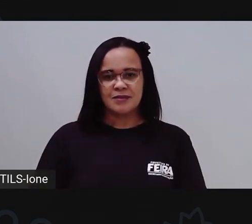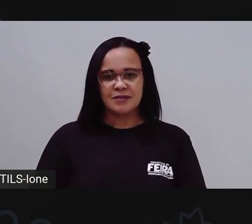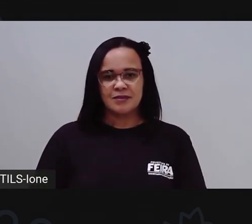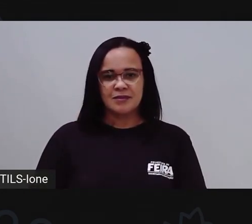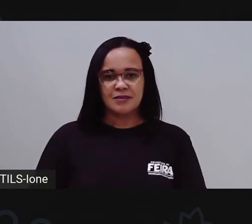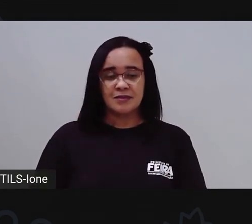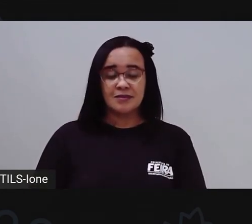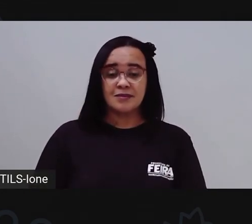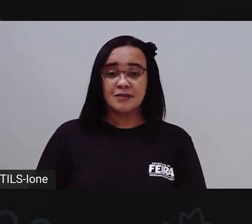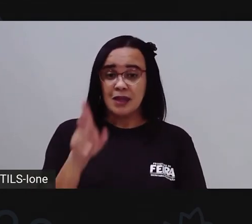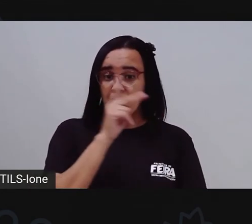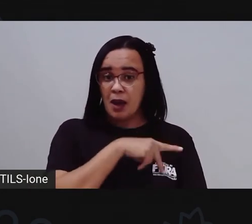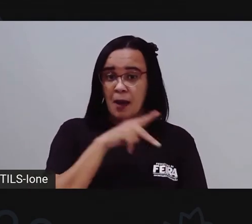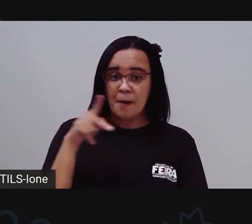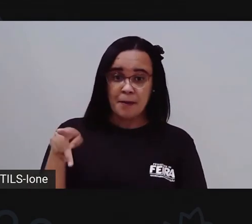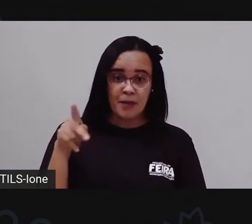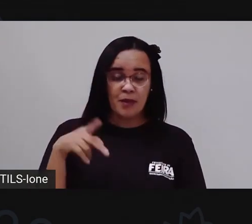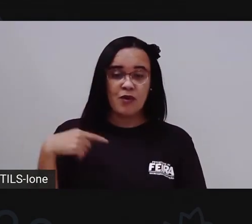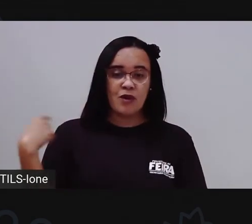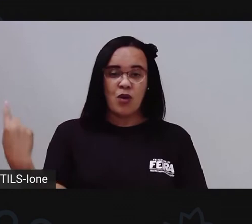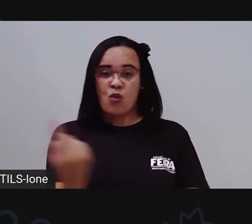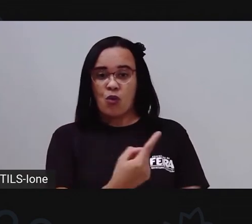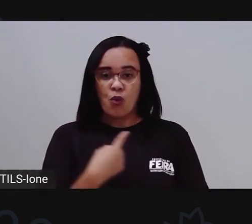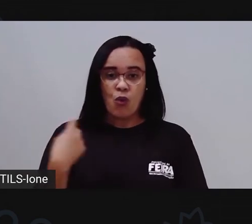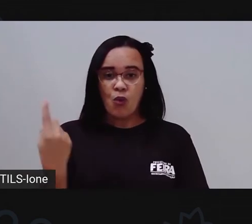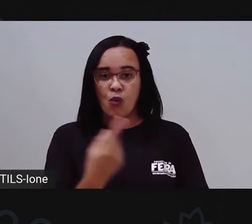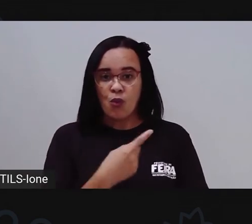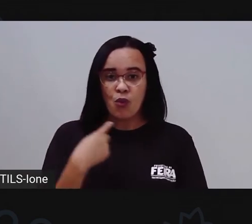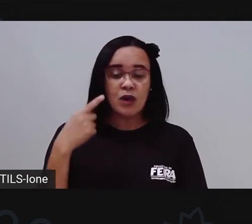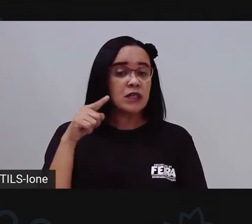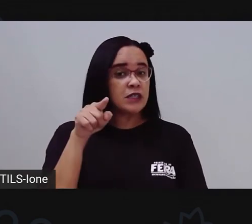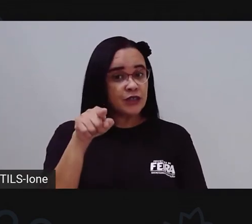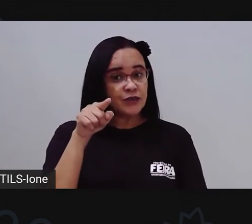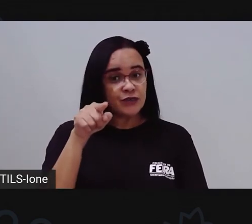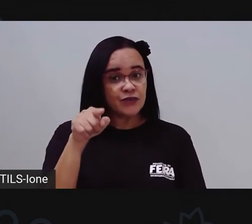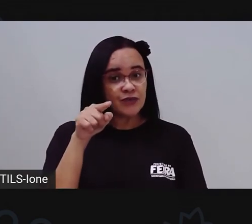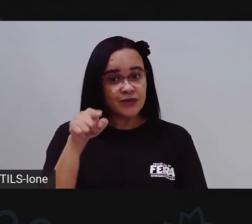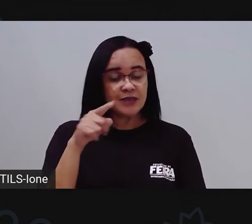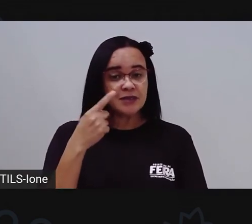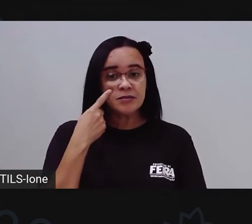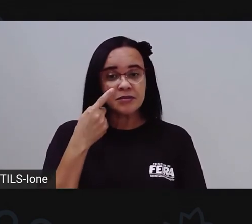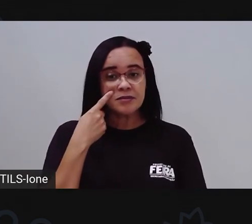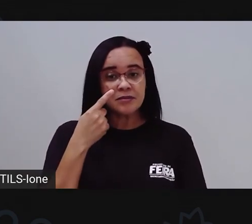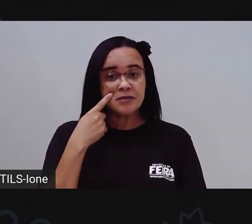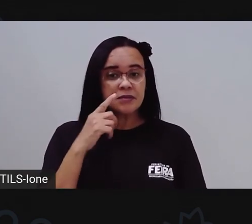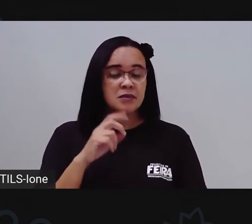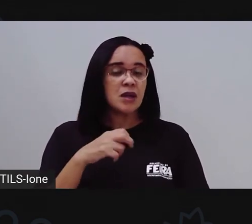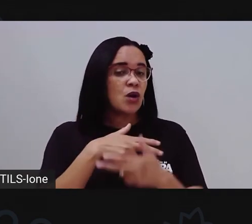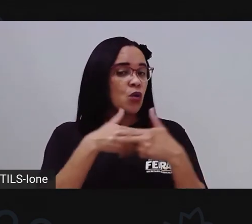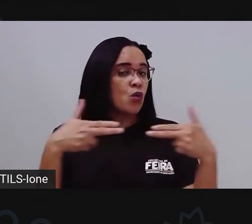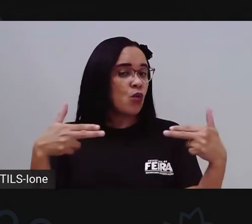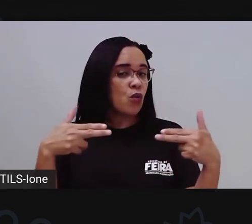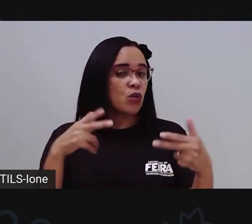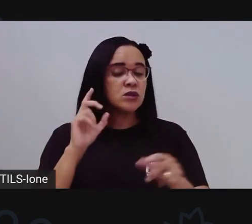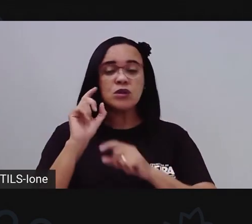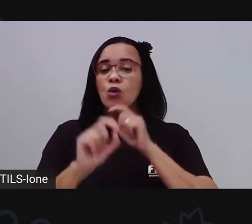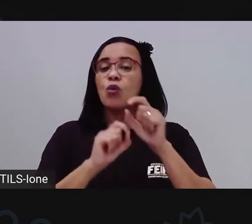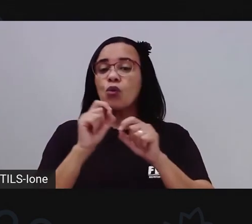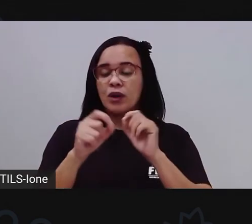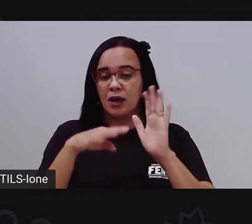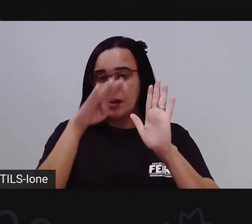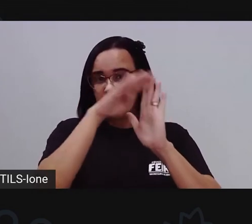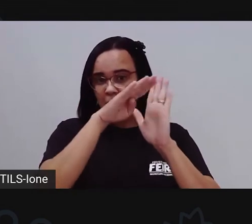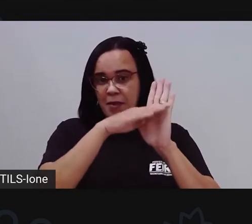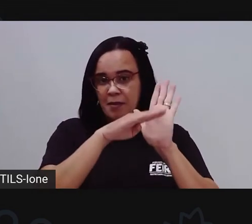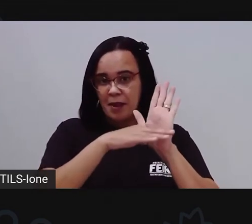a Pró vai girar aqui a roleta e você vai buscar identificar o nome desse objeto, a gente colocou ali na lista e aí você